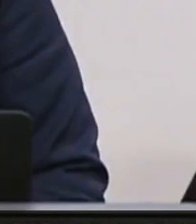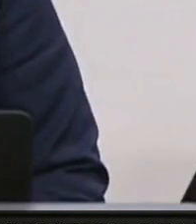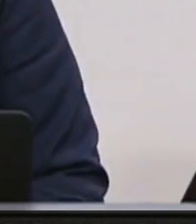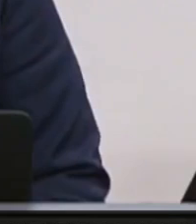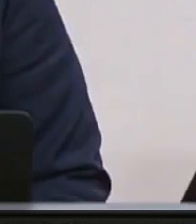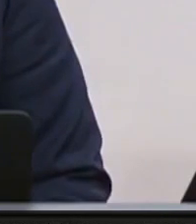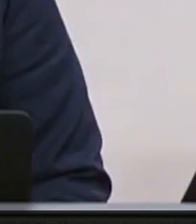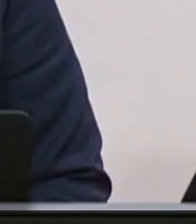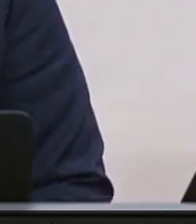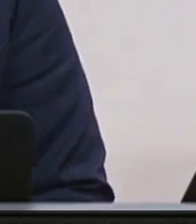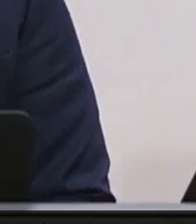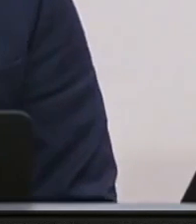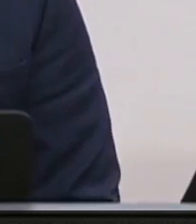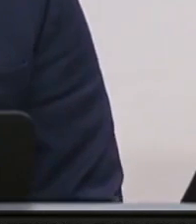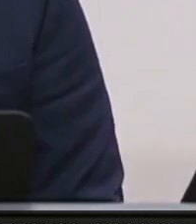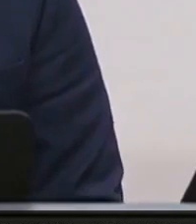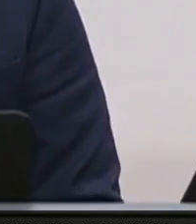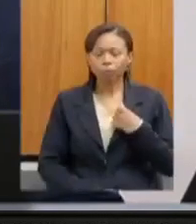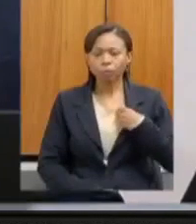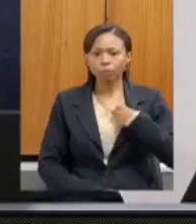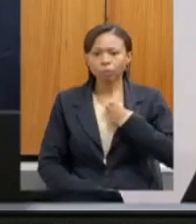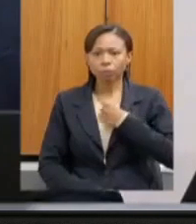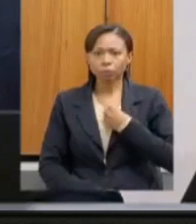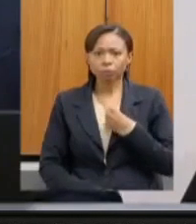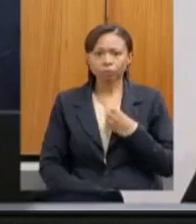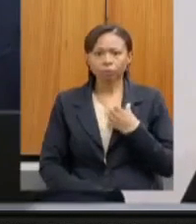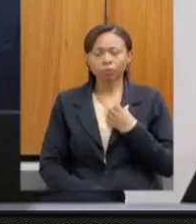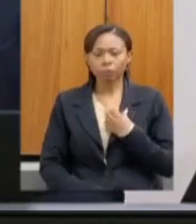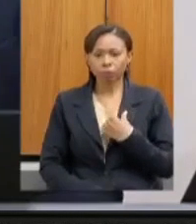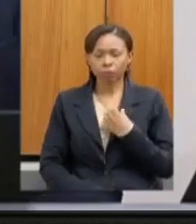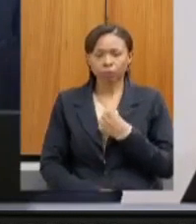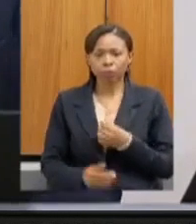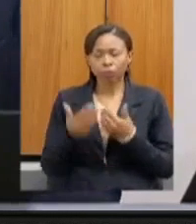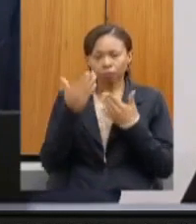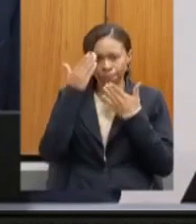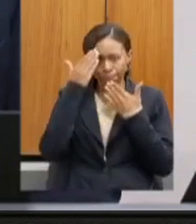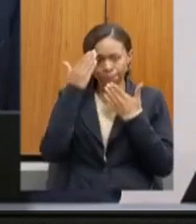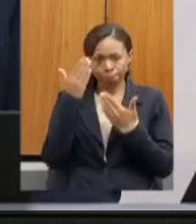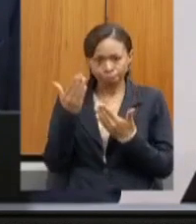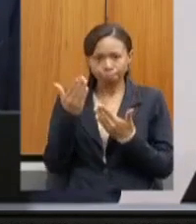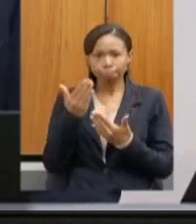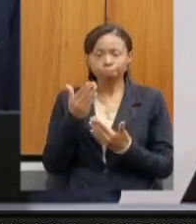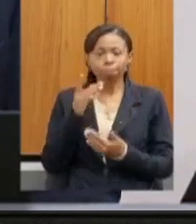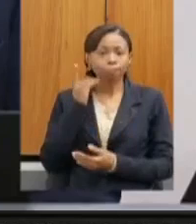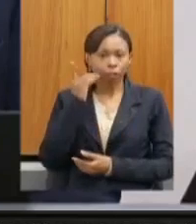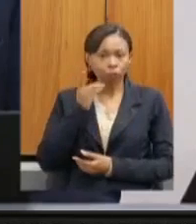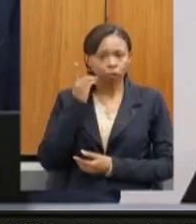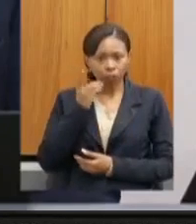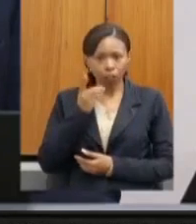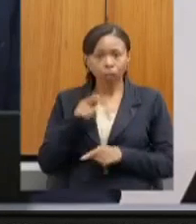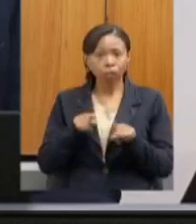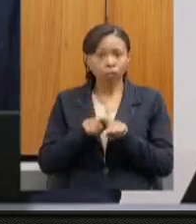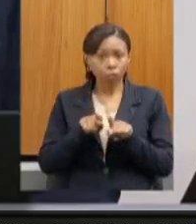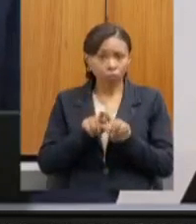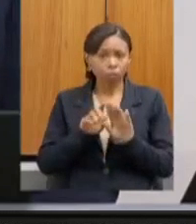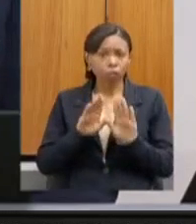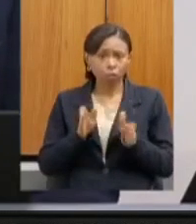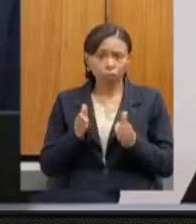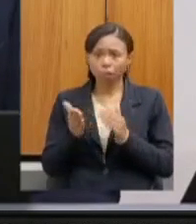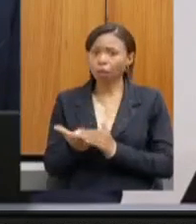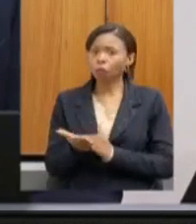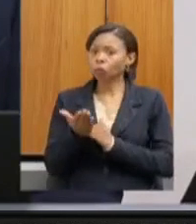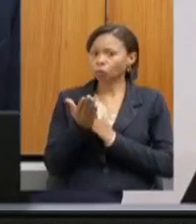ao meio ambiente e também a proteção animal do Estado. Quero agradecer ao deputado Coronel Henrique que ajudou também a todos